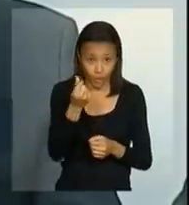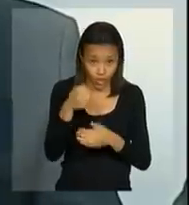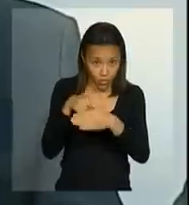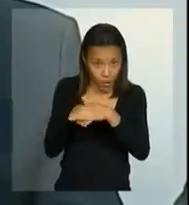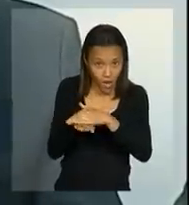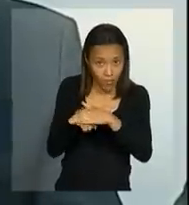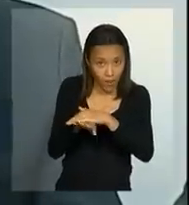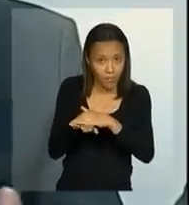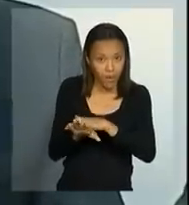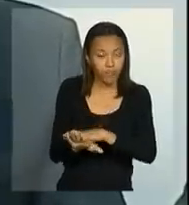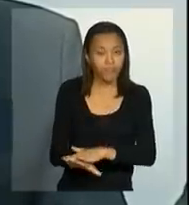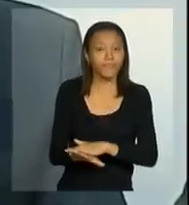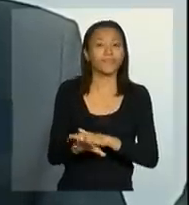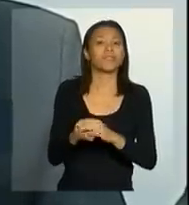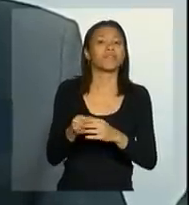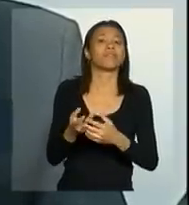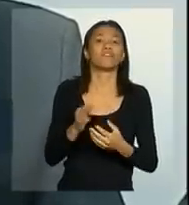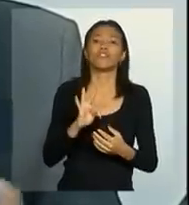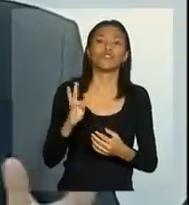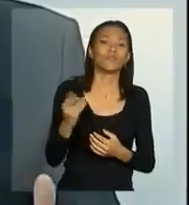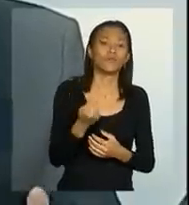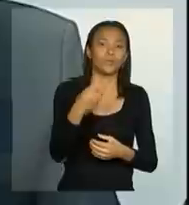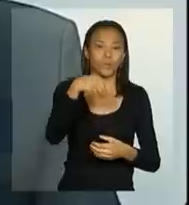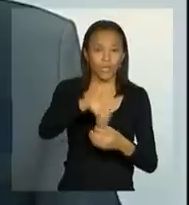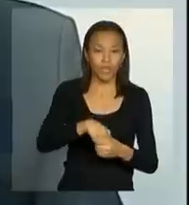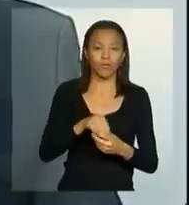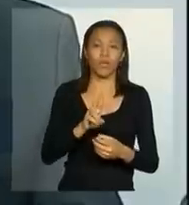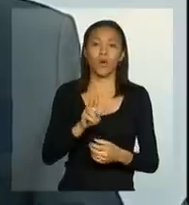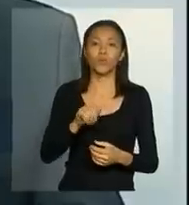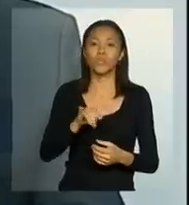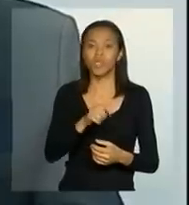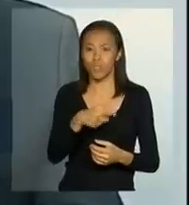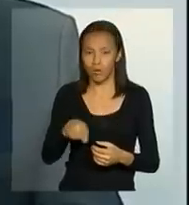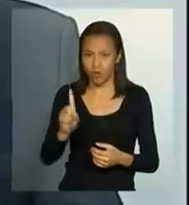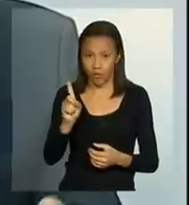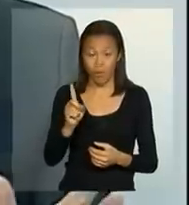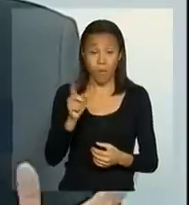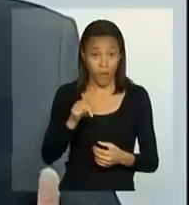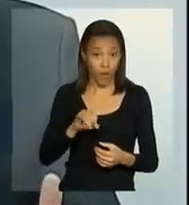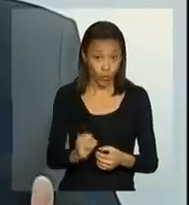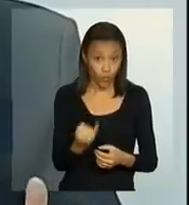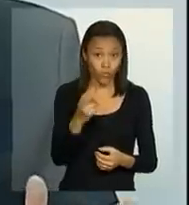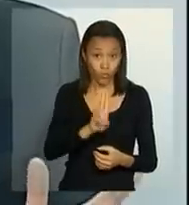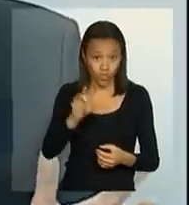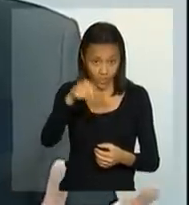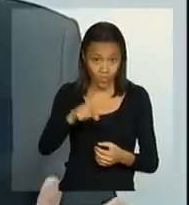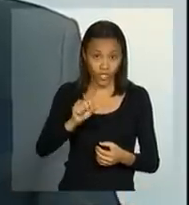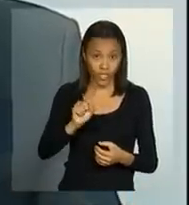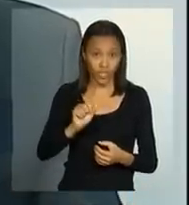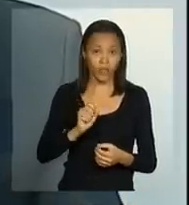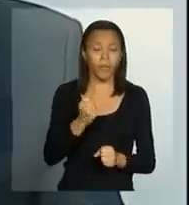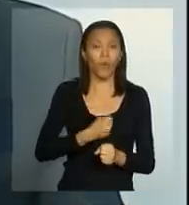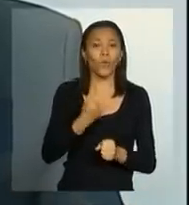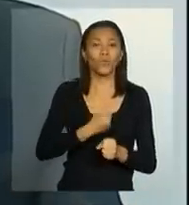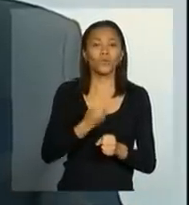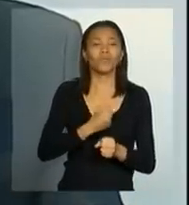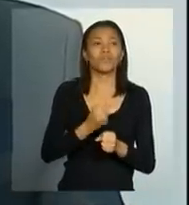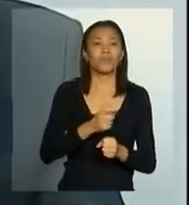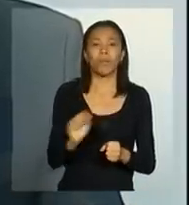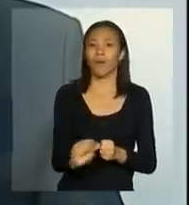reservados no Orçamento Geral da União para aplicação em obras de prevenção. É uma boa sugestão. senador